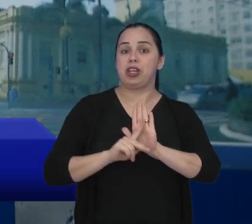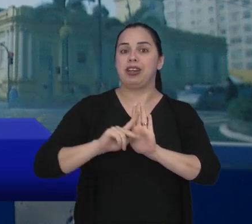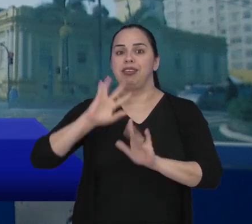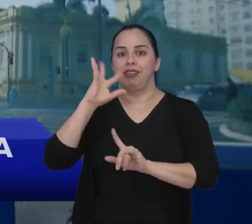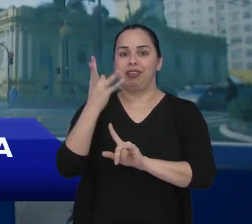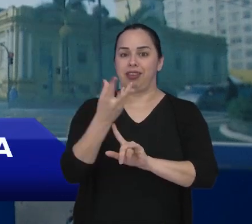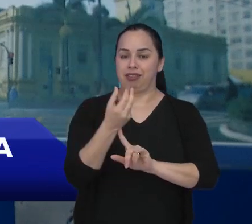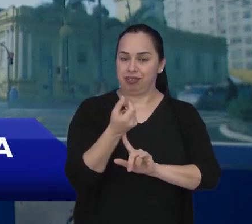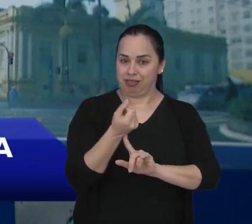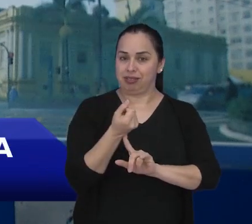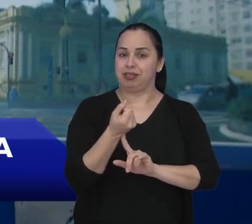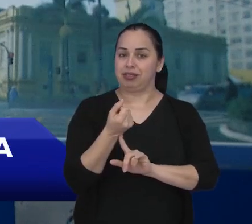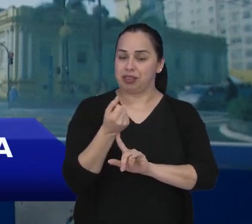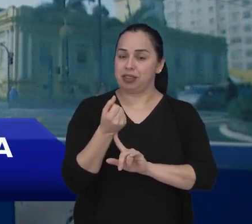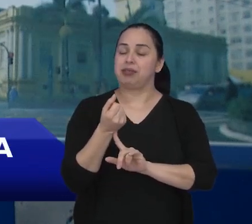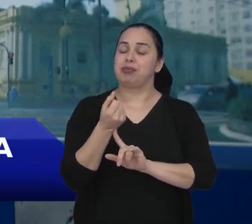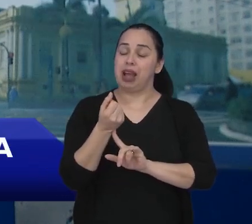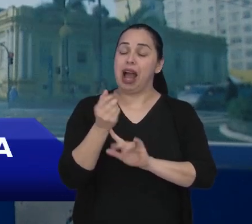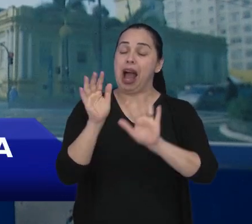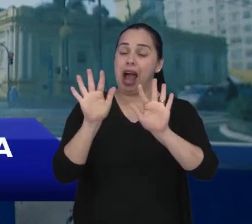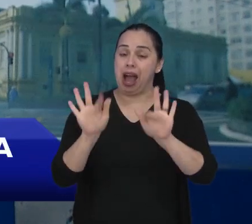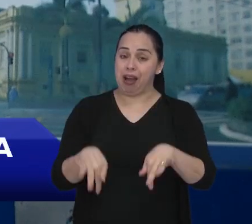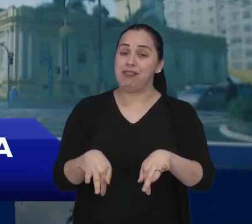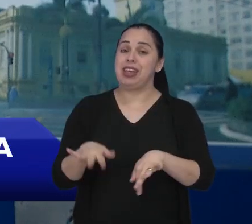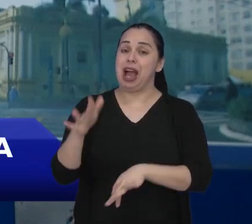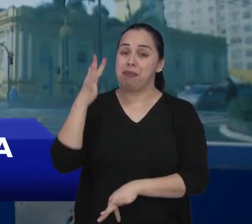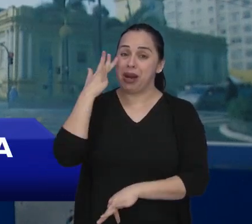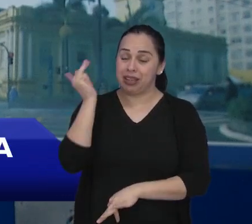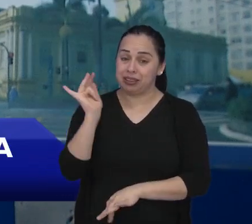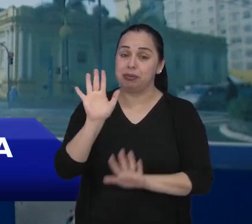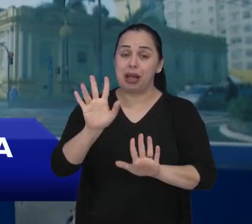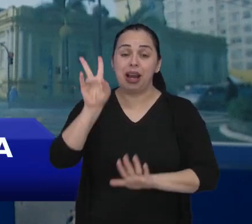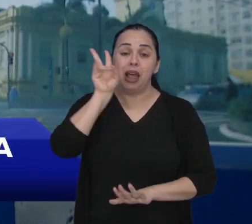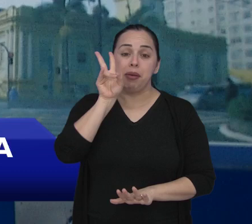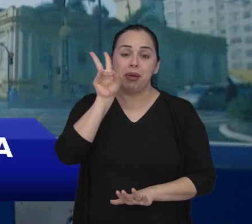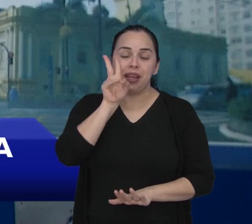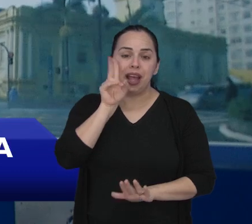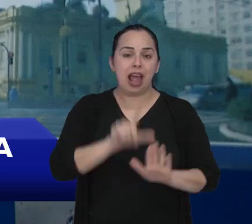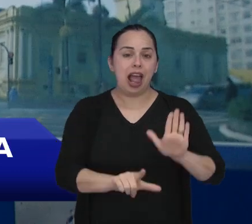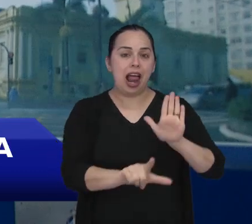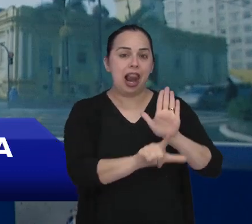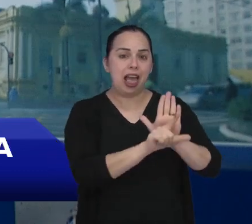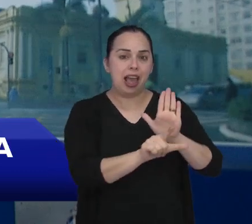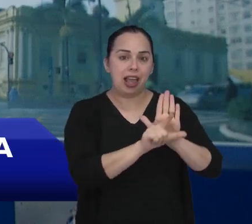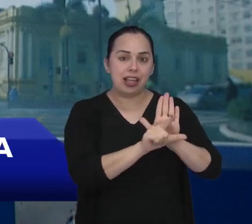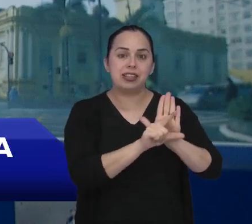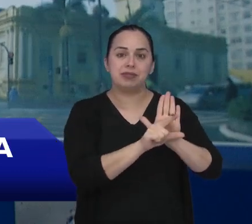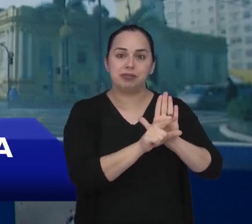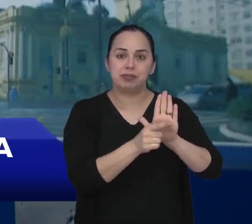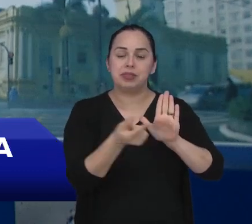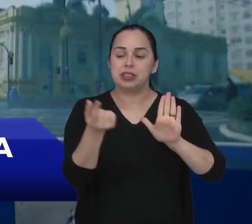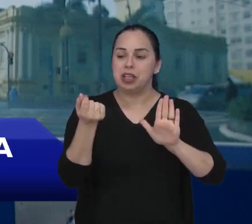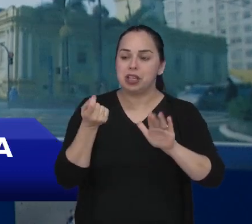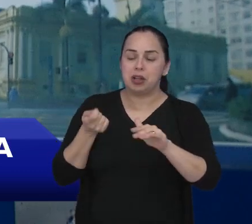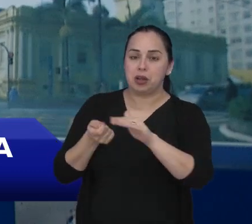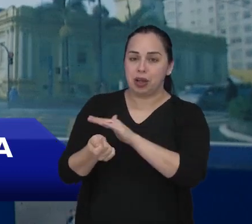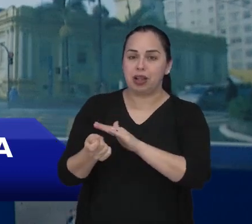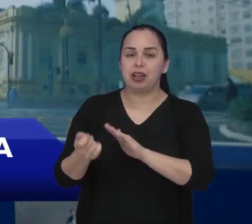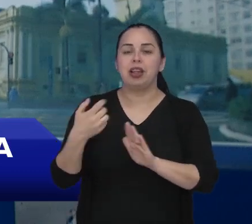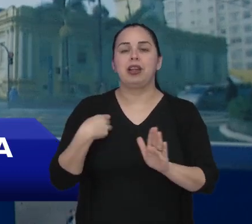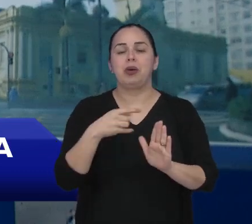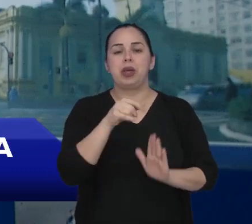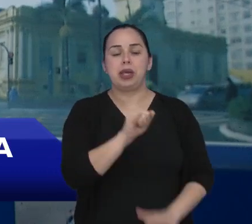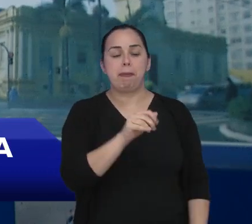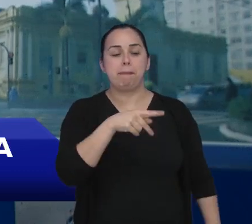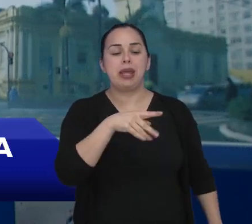da Lei de Incentivo Fiscal à Cultura se encerram amanhã. Só para lembrar, essa é aquela lei que abate 100% do valor do IPTU